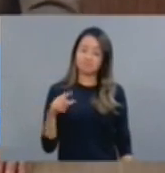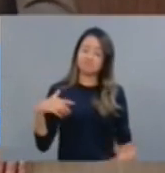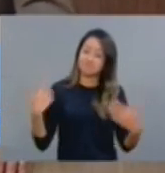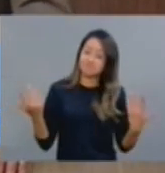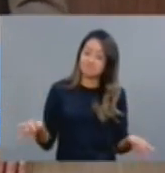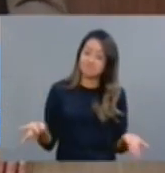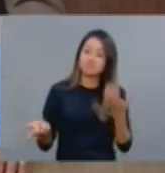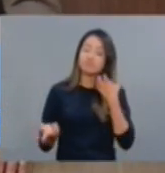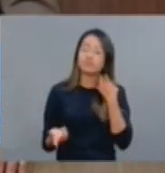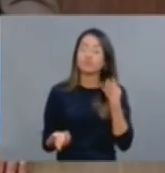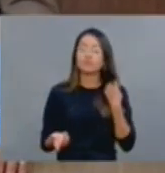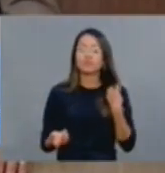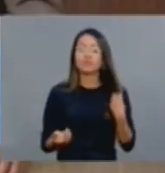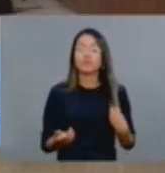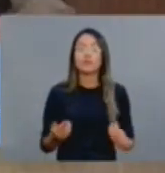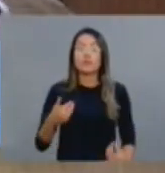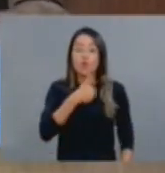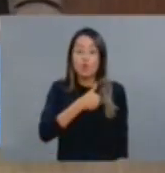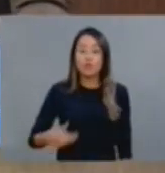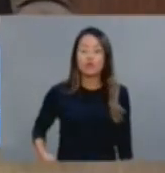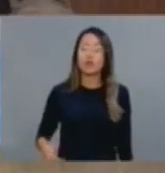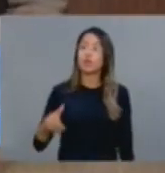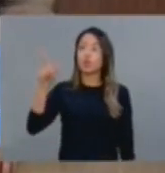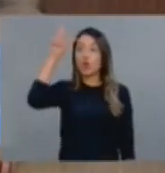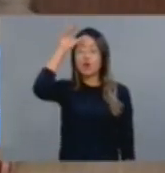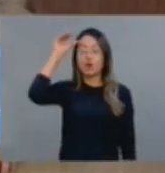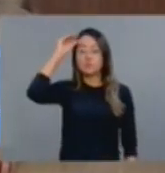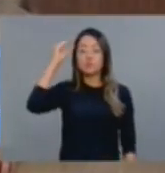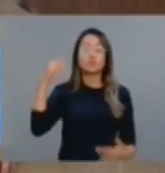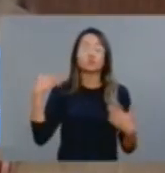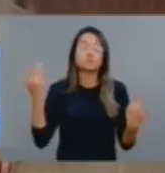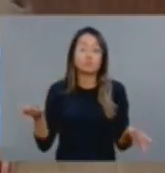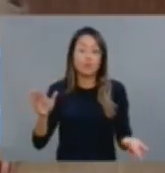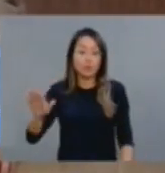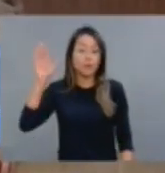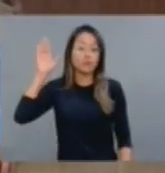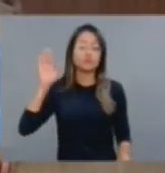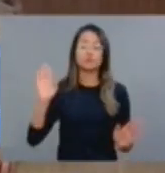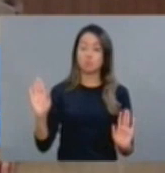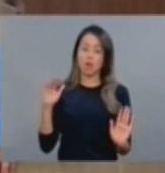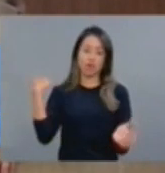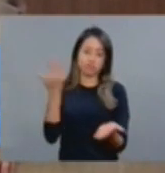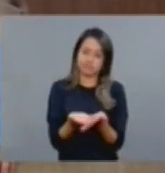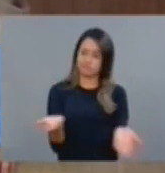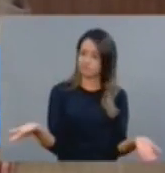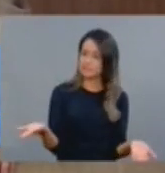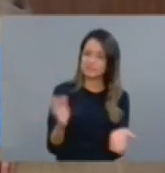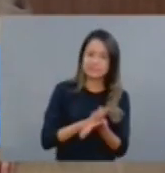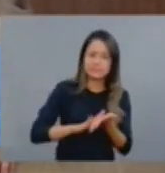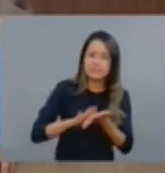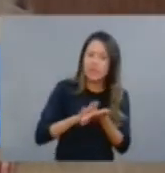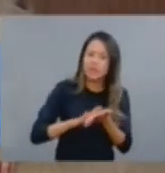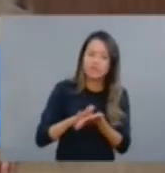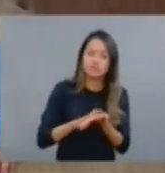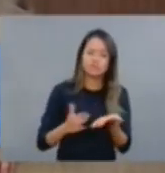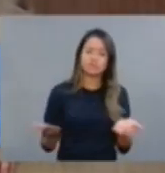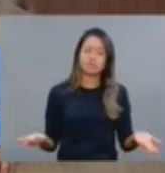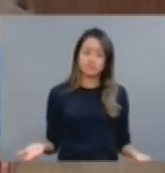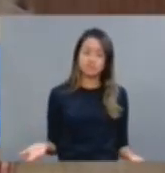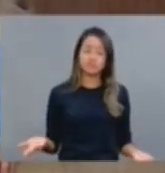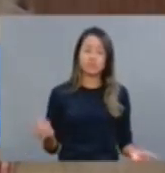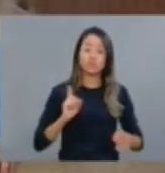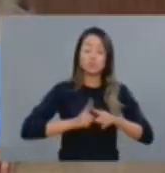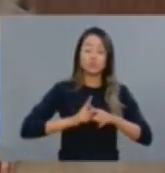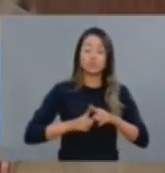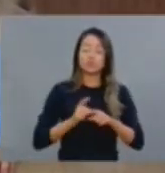isso que a gente tem que estar aqui a cobrar que as promessas feitas sejam cumpridas para que as